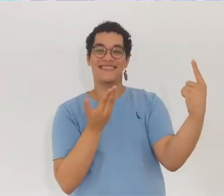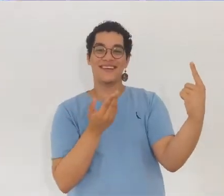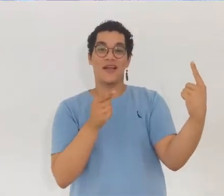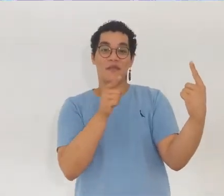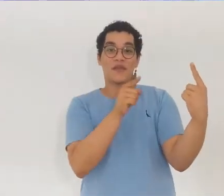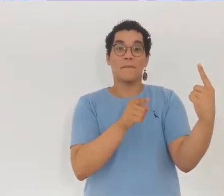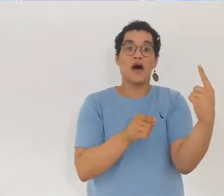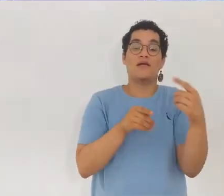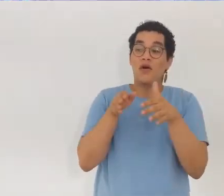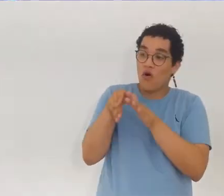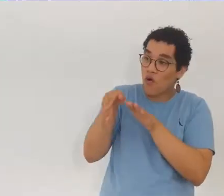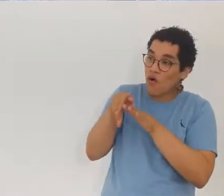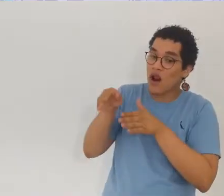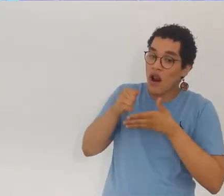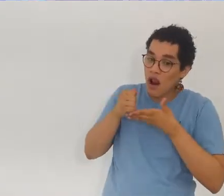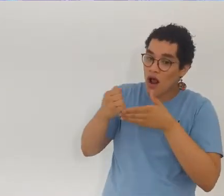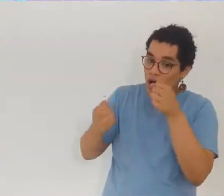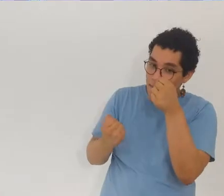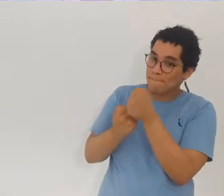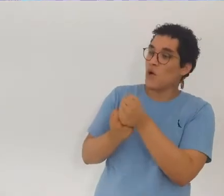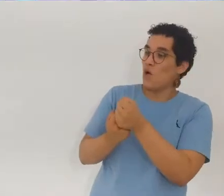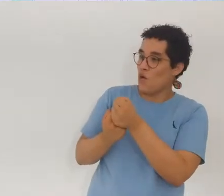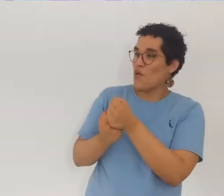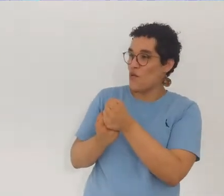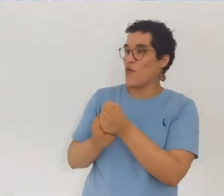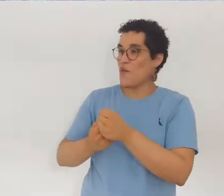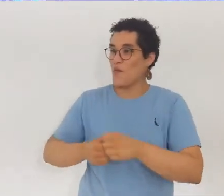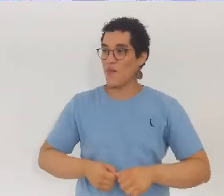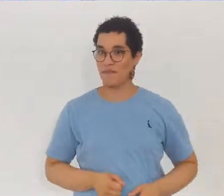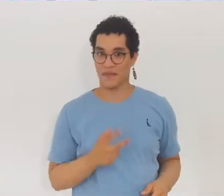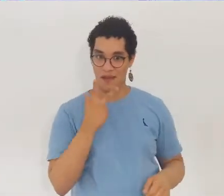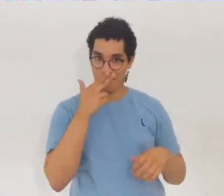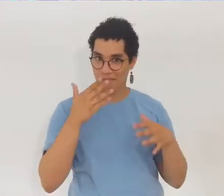ajudam a libertar-se das faixas da matéria.